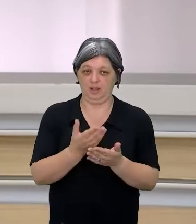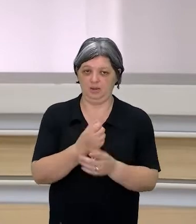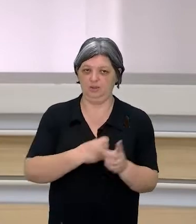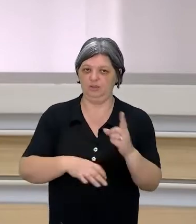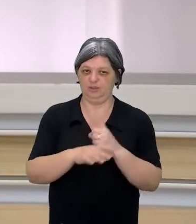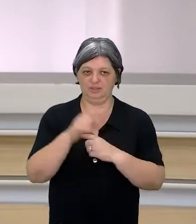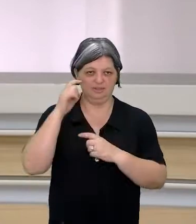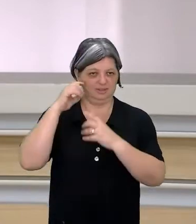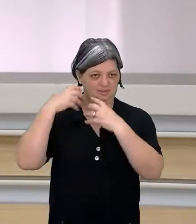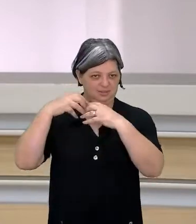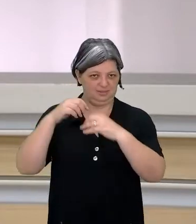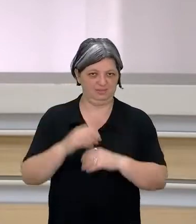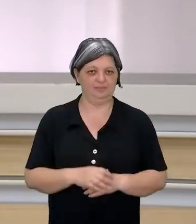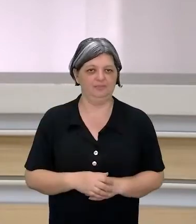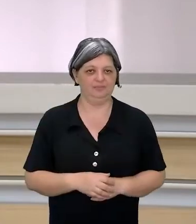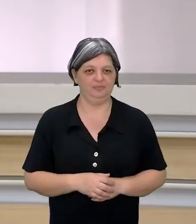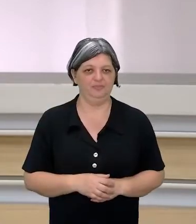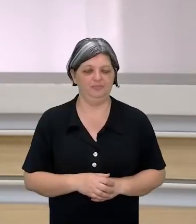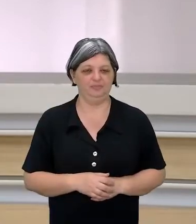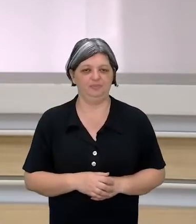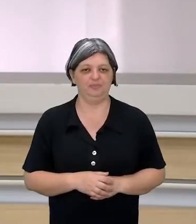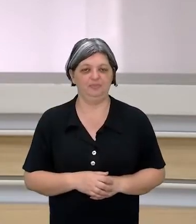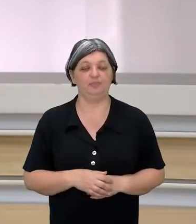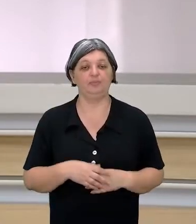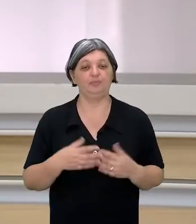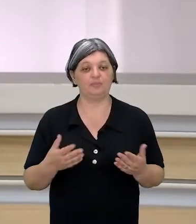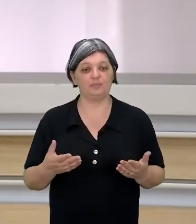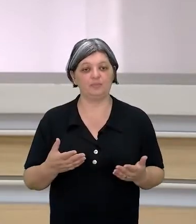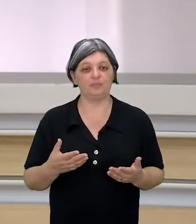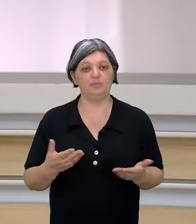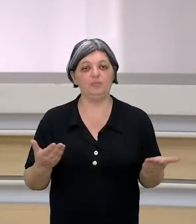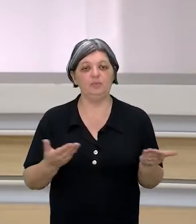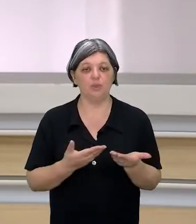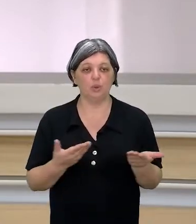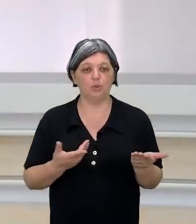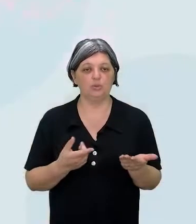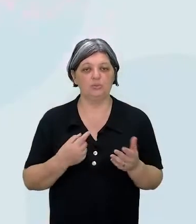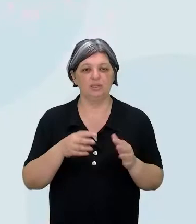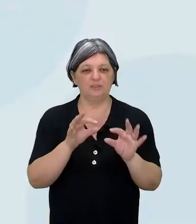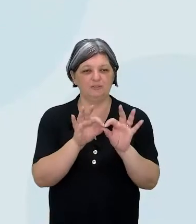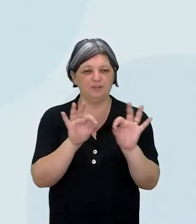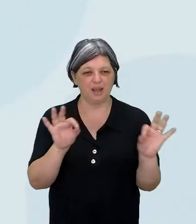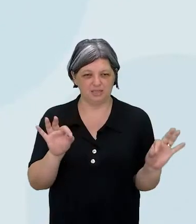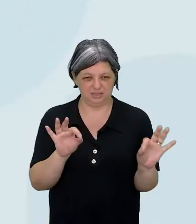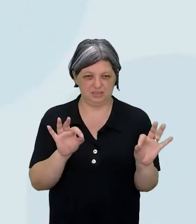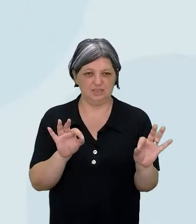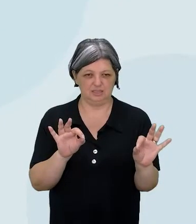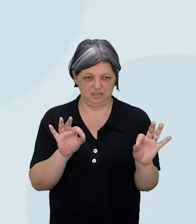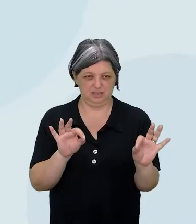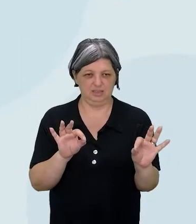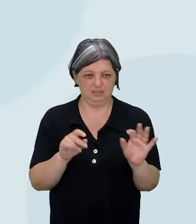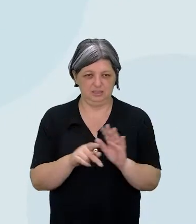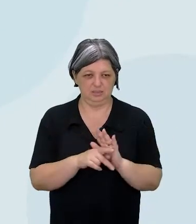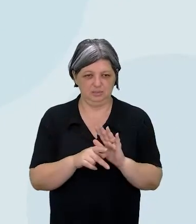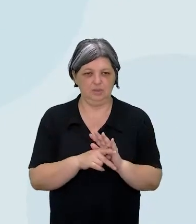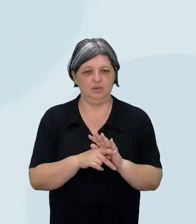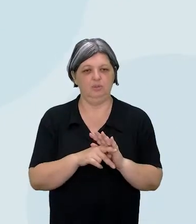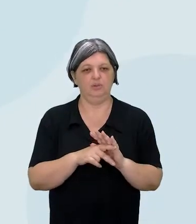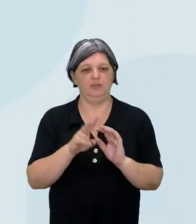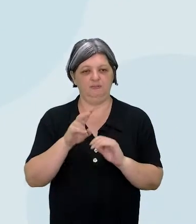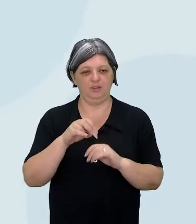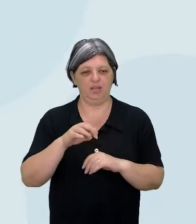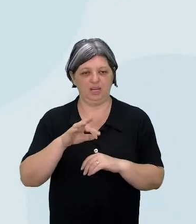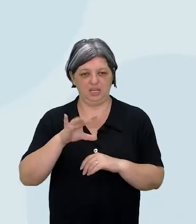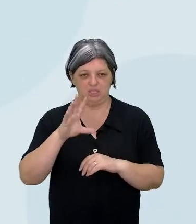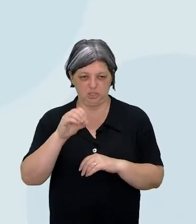própria cabeça. Esperamos que continue assim. E aí a gente trouxe também a frase ali do Venício de Lima, né? Em que